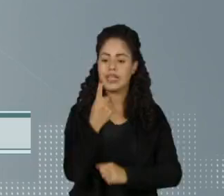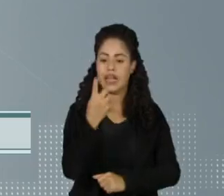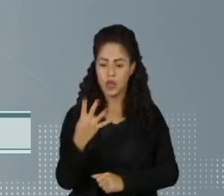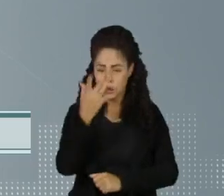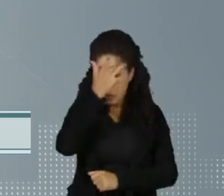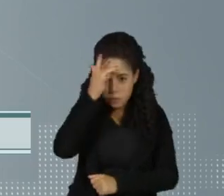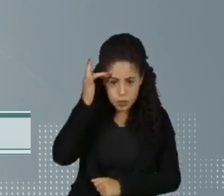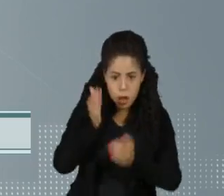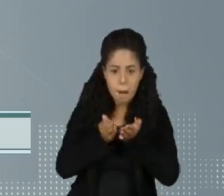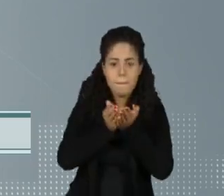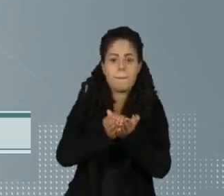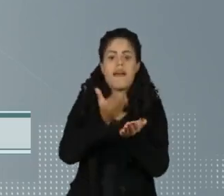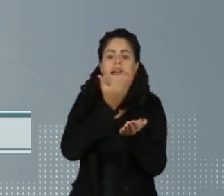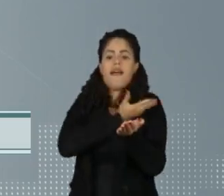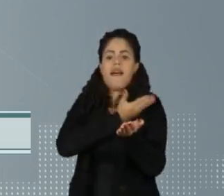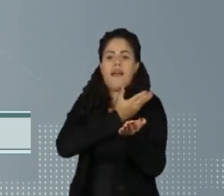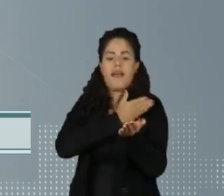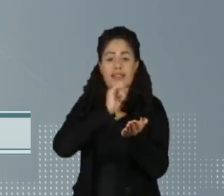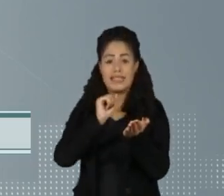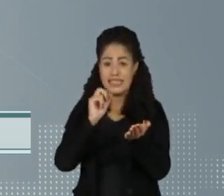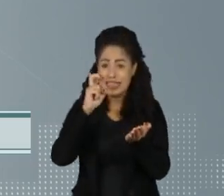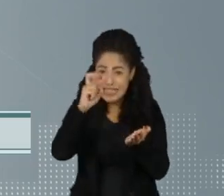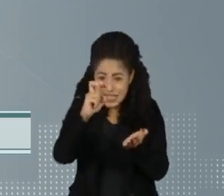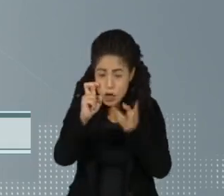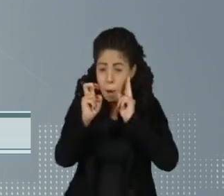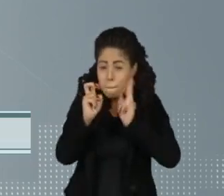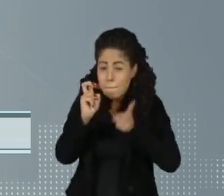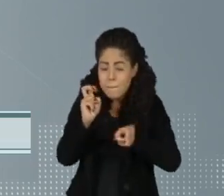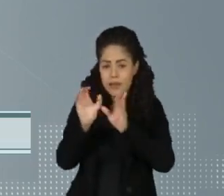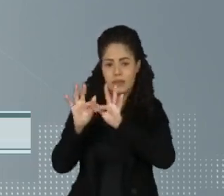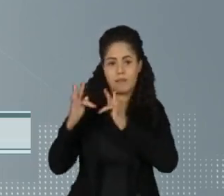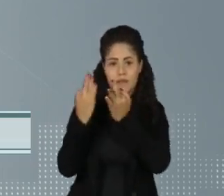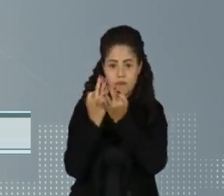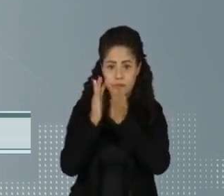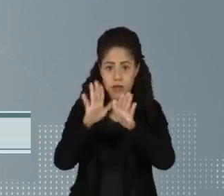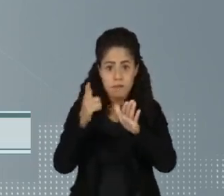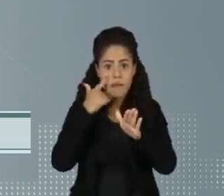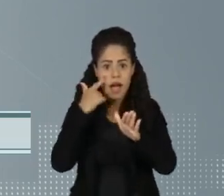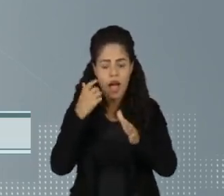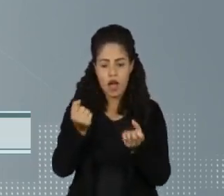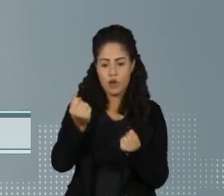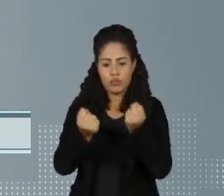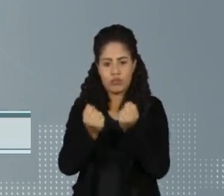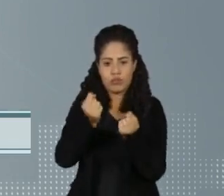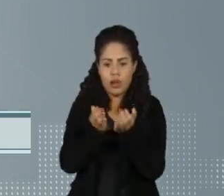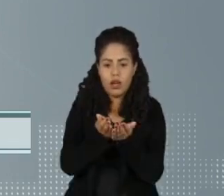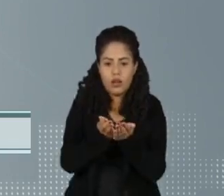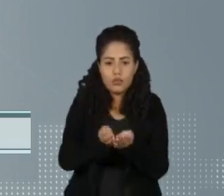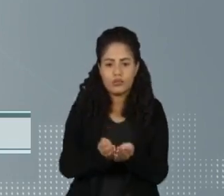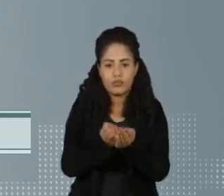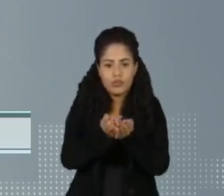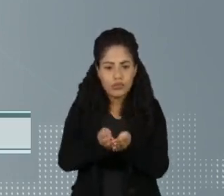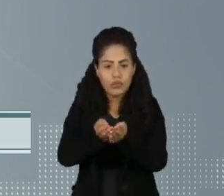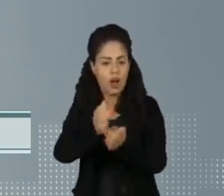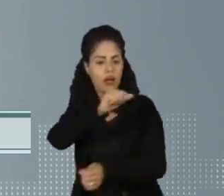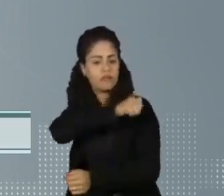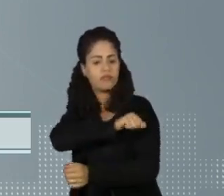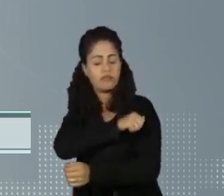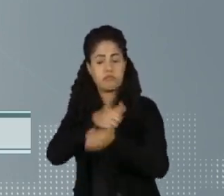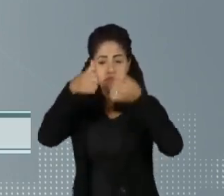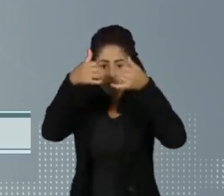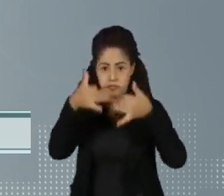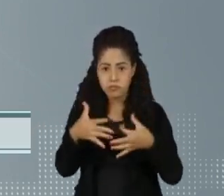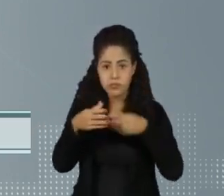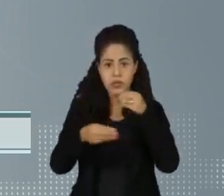passageiros eram amigos, cinco da mesma família. A Capitania dos Portos do Rio de Janeiro disse que